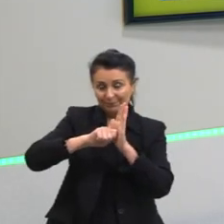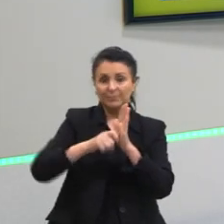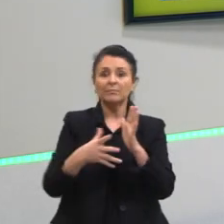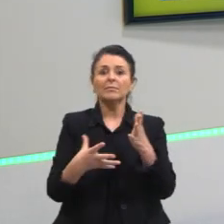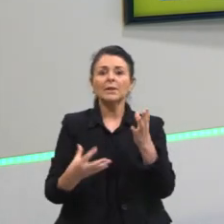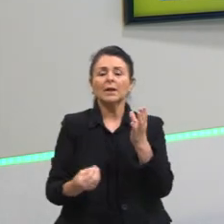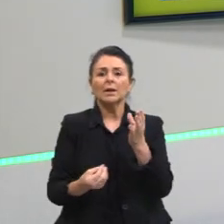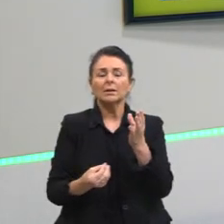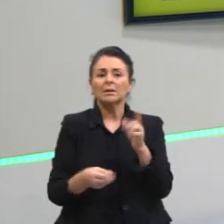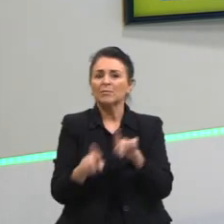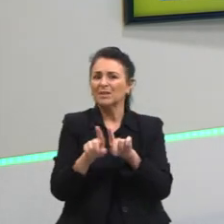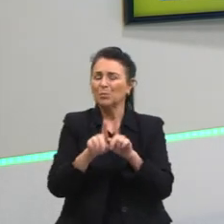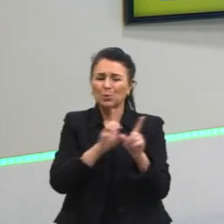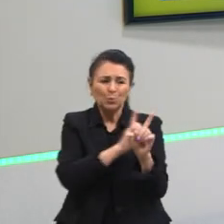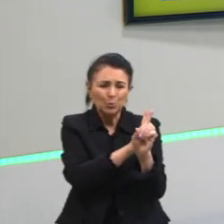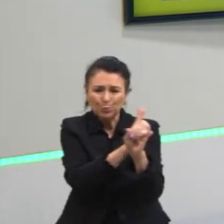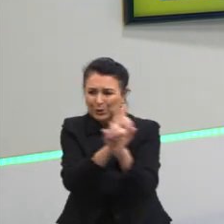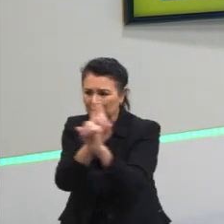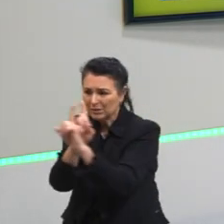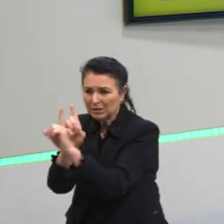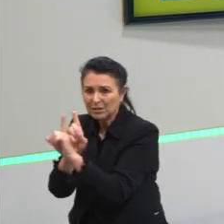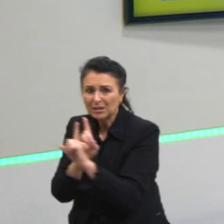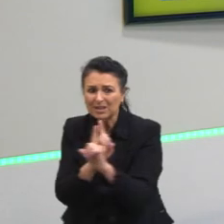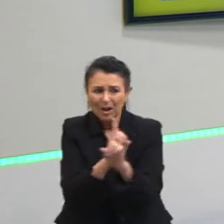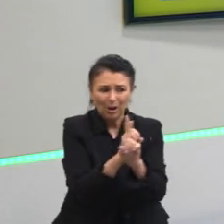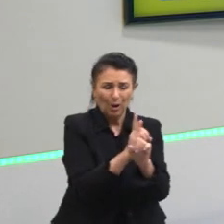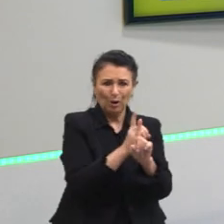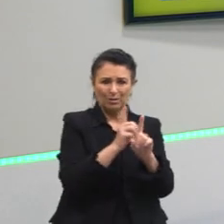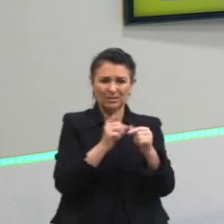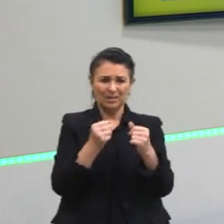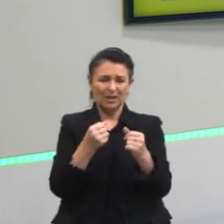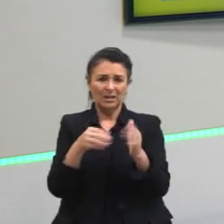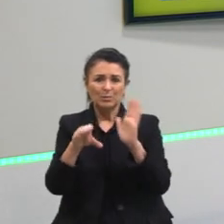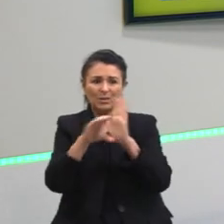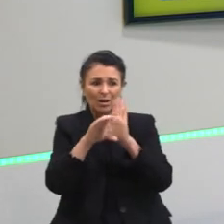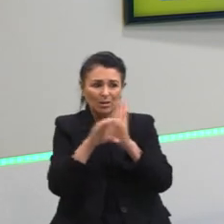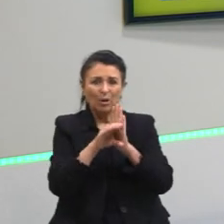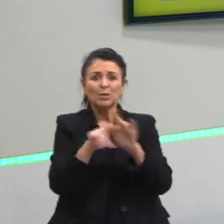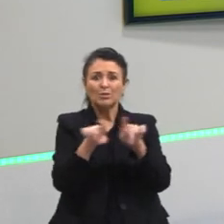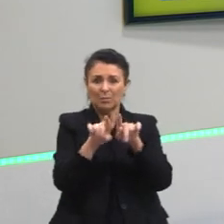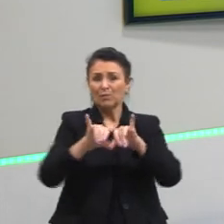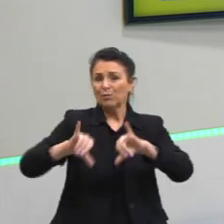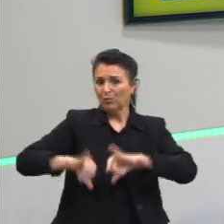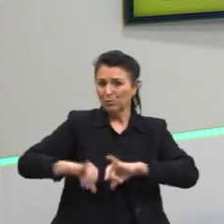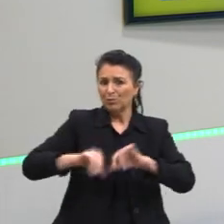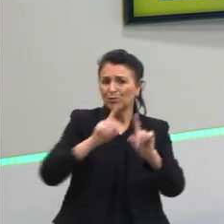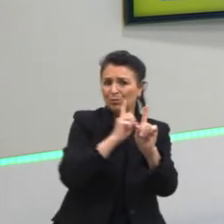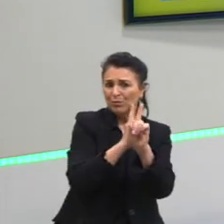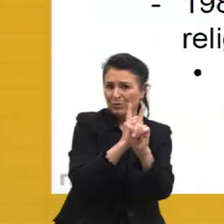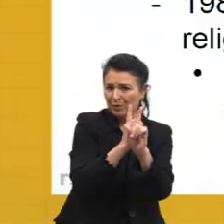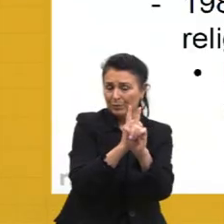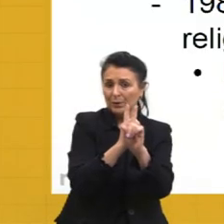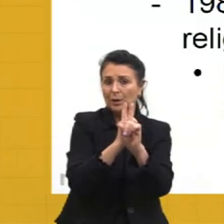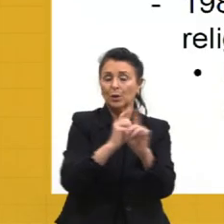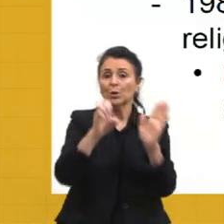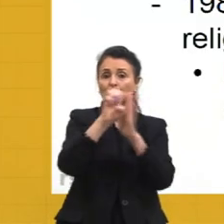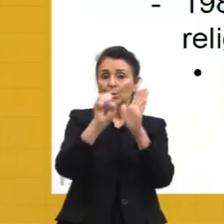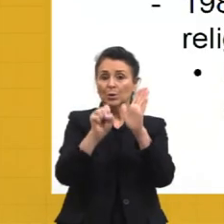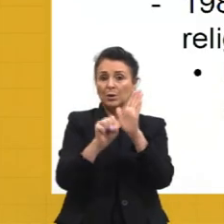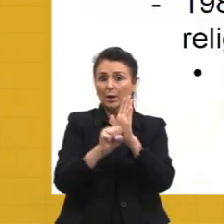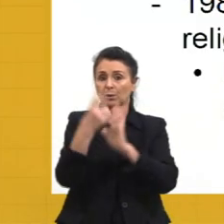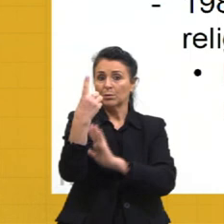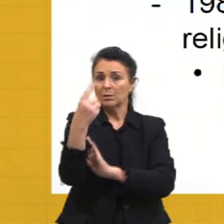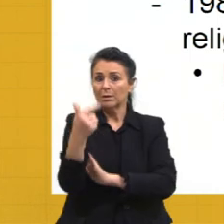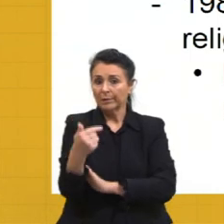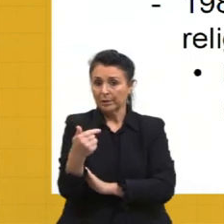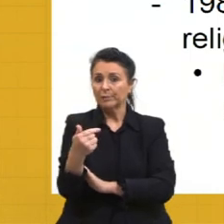perseguição na Inglaterra. Os católicos, então, vão começar a ser perseguidos. E esse século XVII vai ser todo cheio